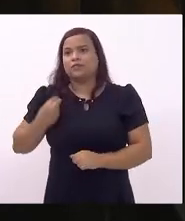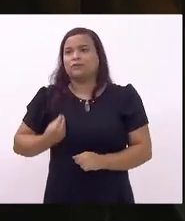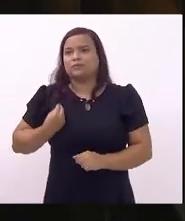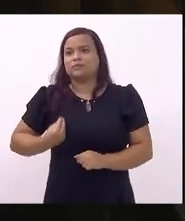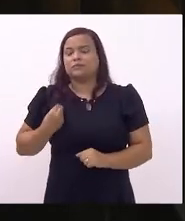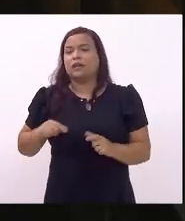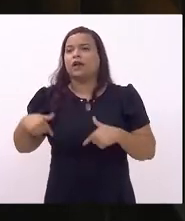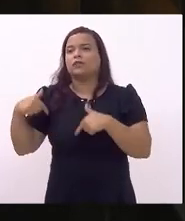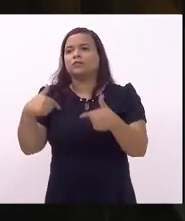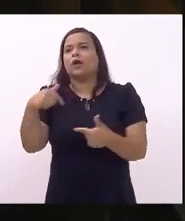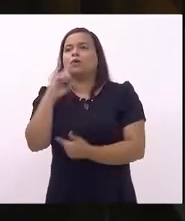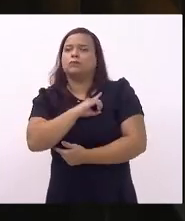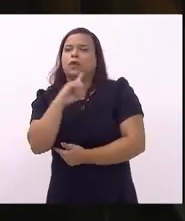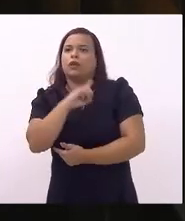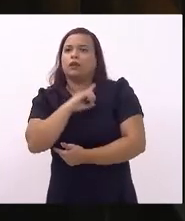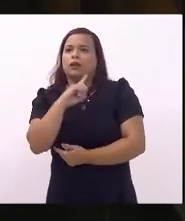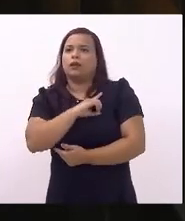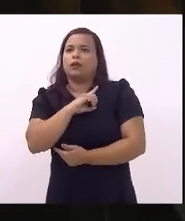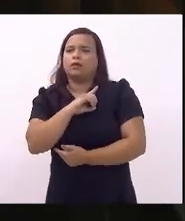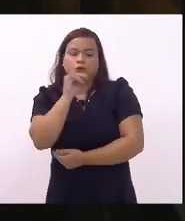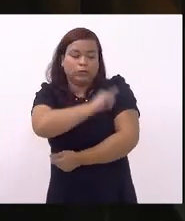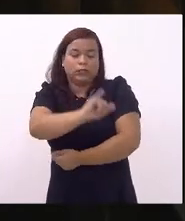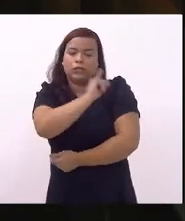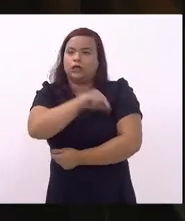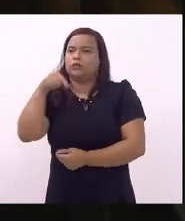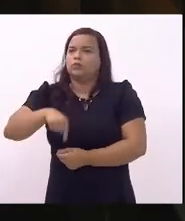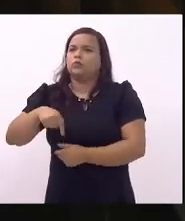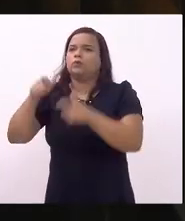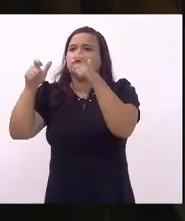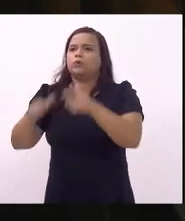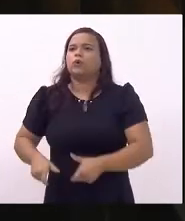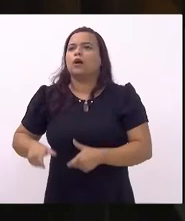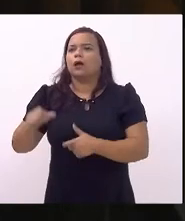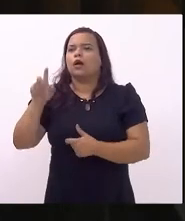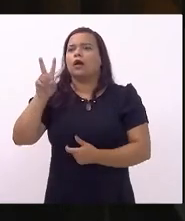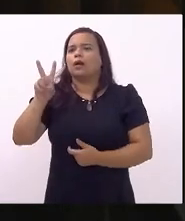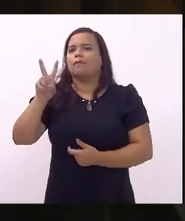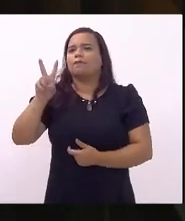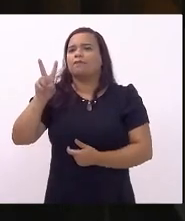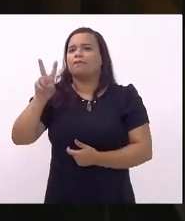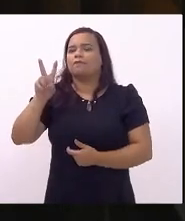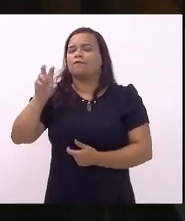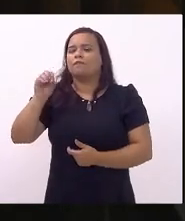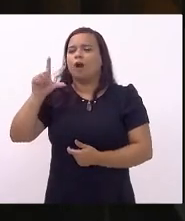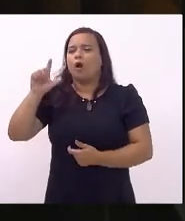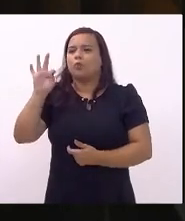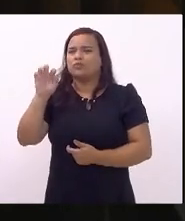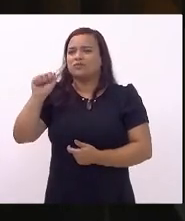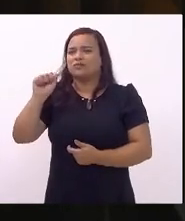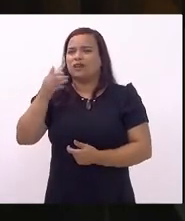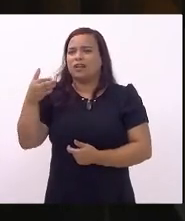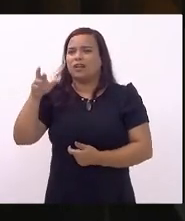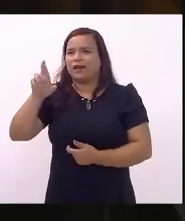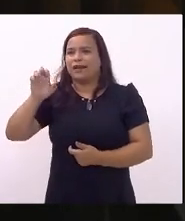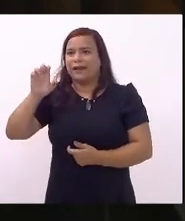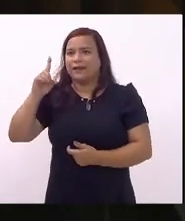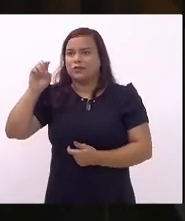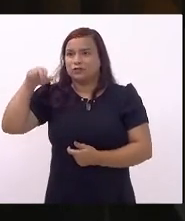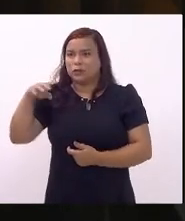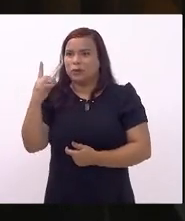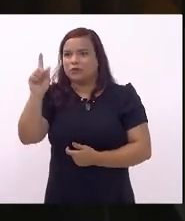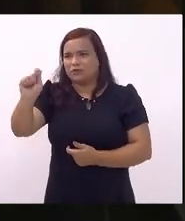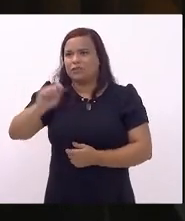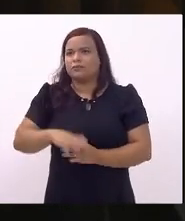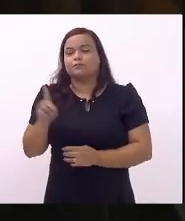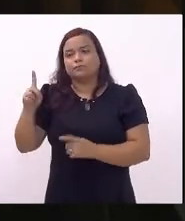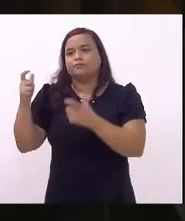atuando como delegado da polícia federal aqui no Rio de Janeiro no município de volta redonda me refiro ao delegado Alexandre Saraiva na CPI